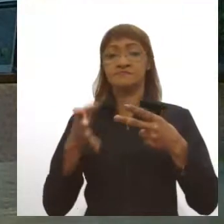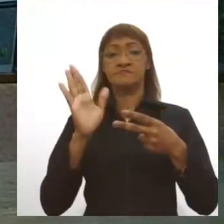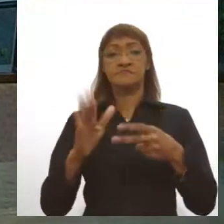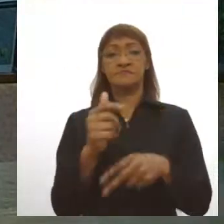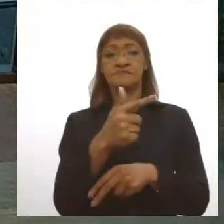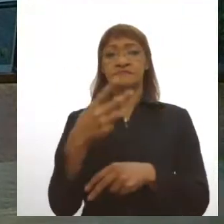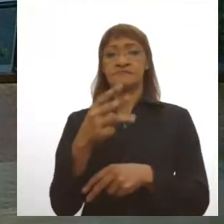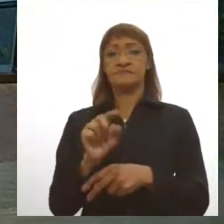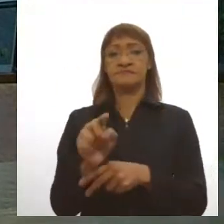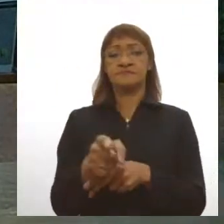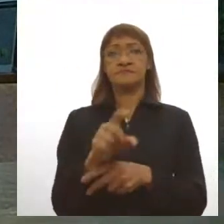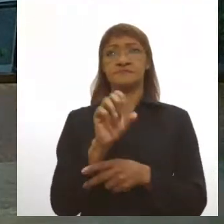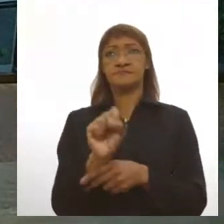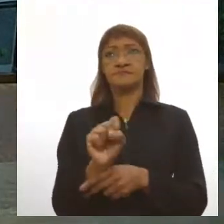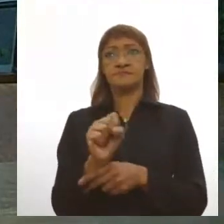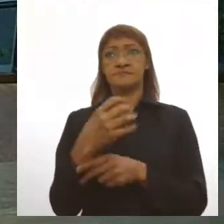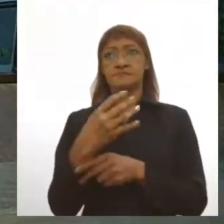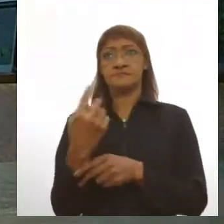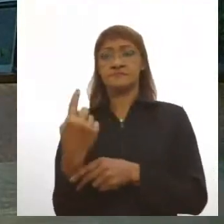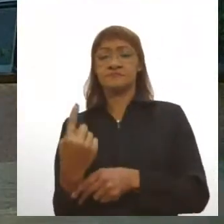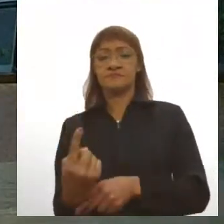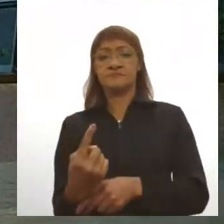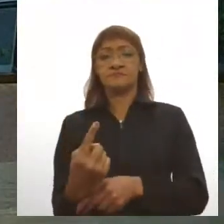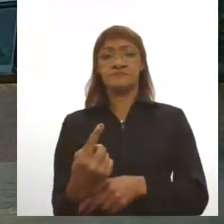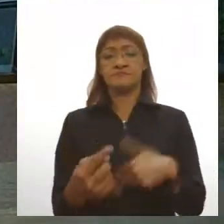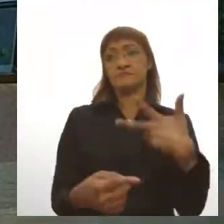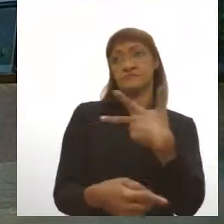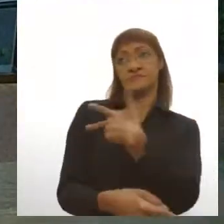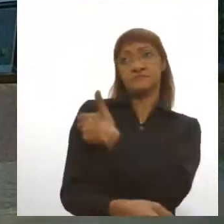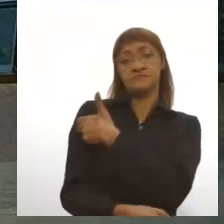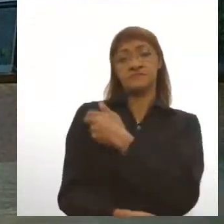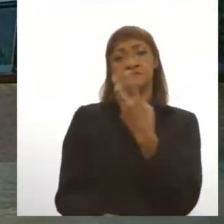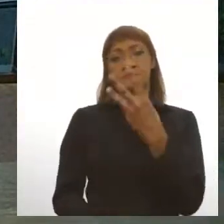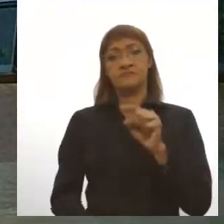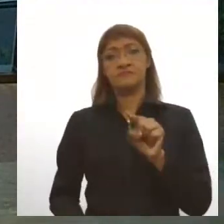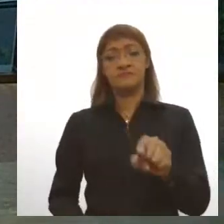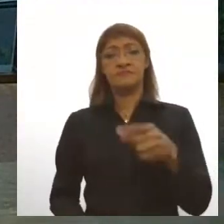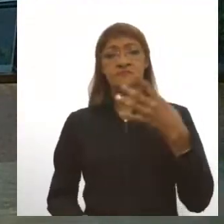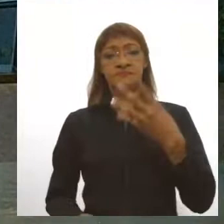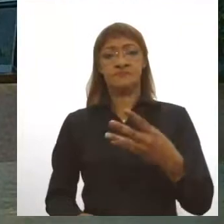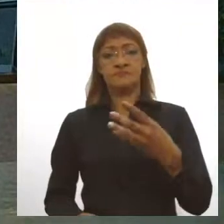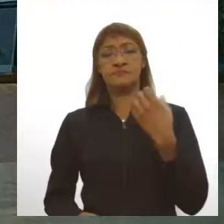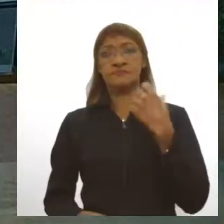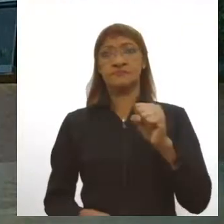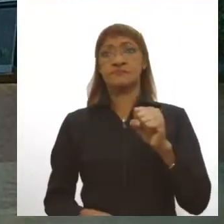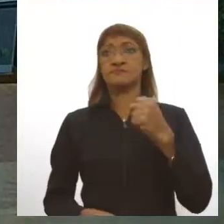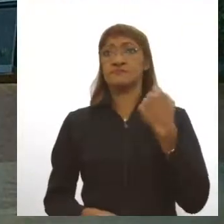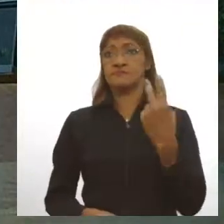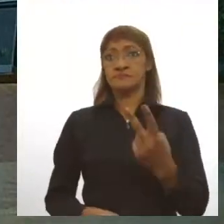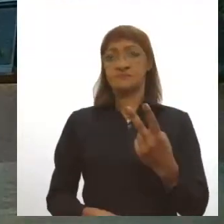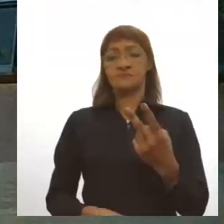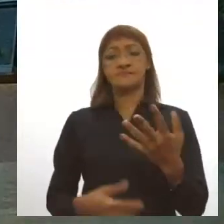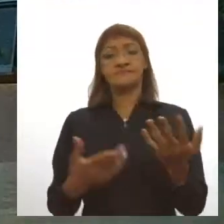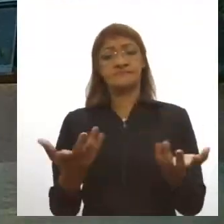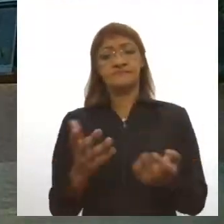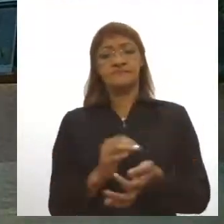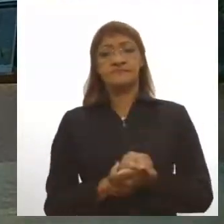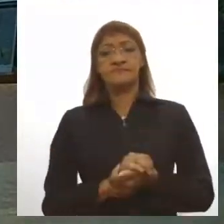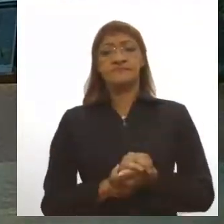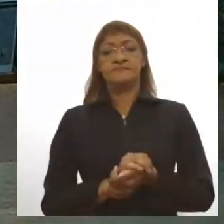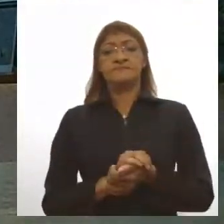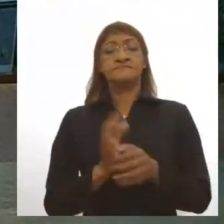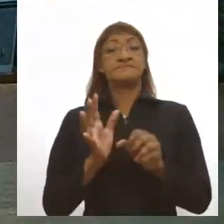.841, sendo aplicadas, no caso, 3.482 doses. Sobre a Covid